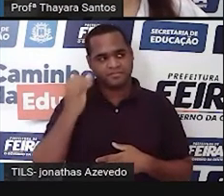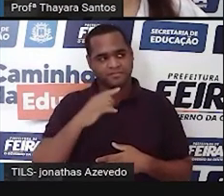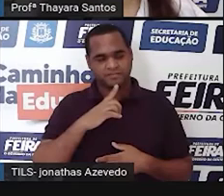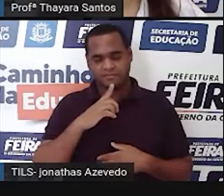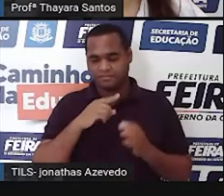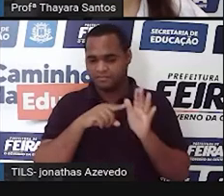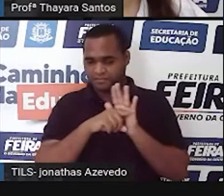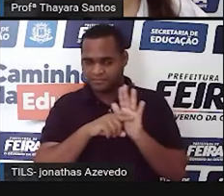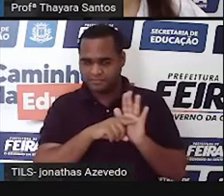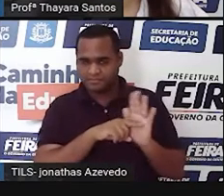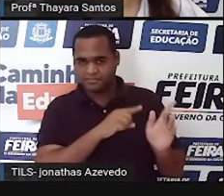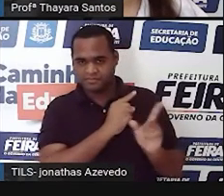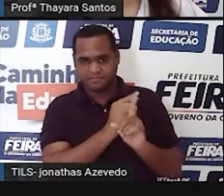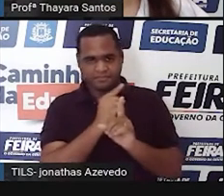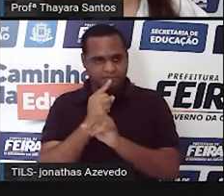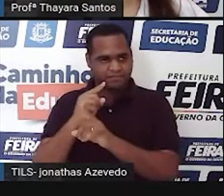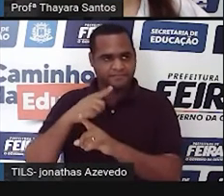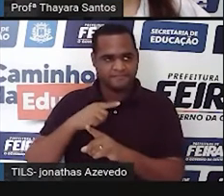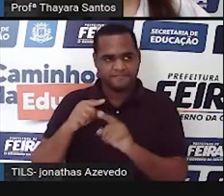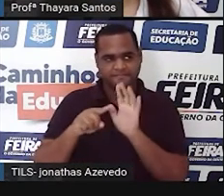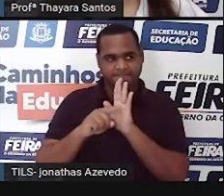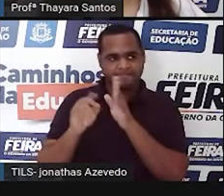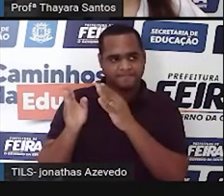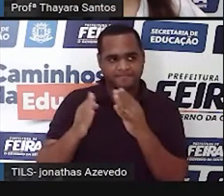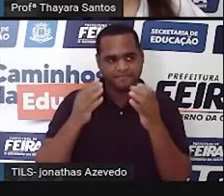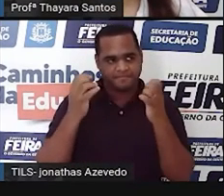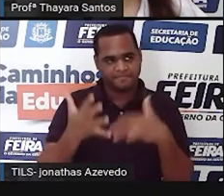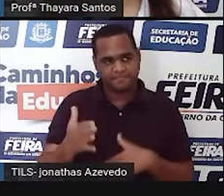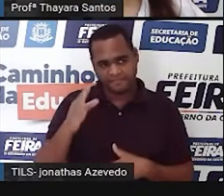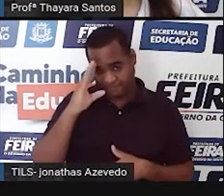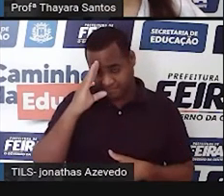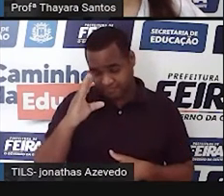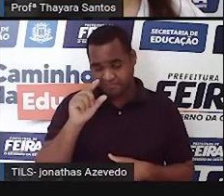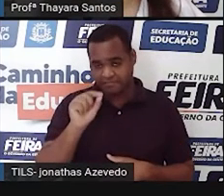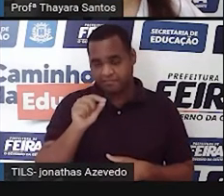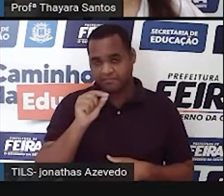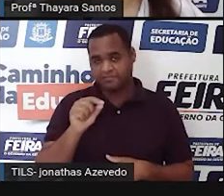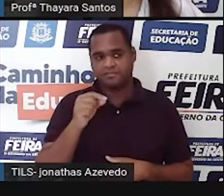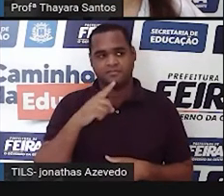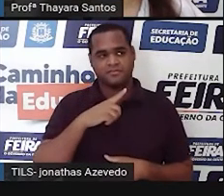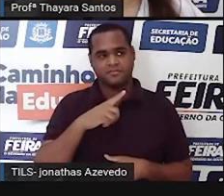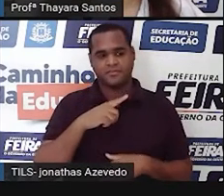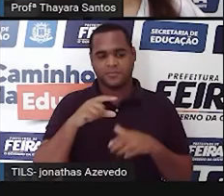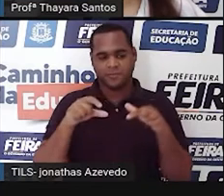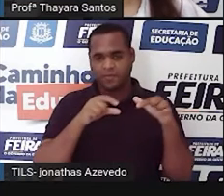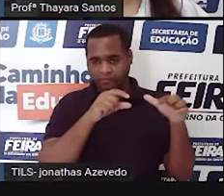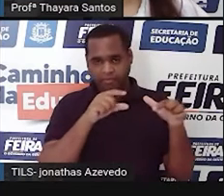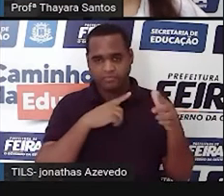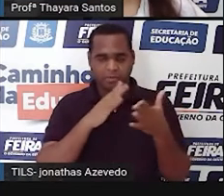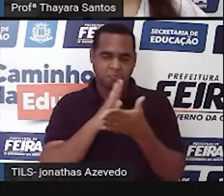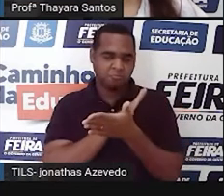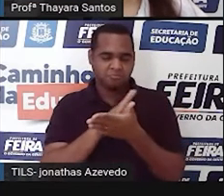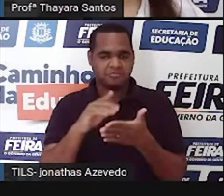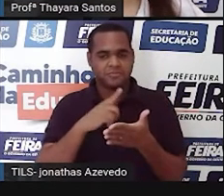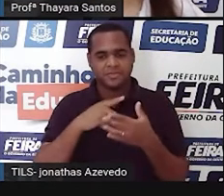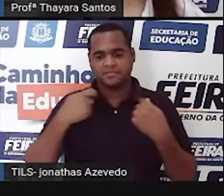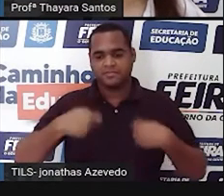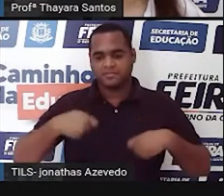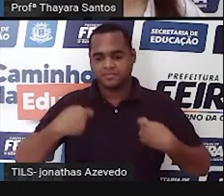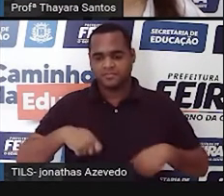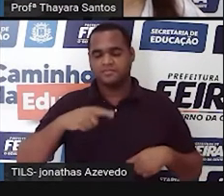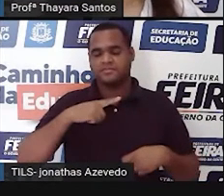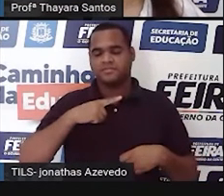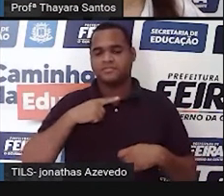pesquisadora falou aí no vídeo, inclusive, tem lugares que eles precisam